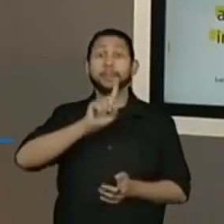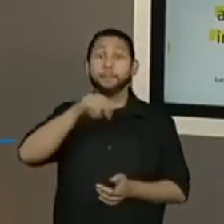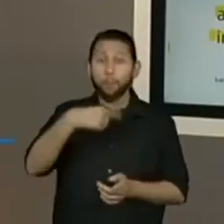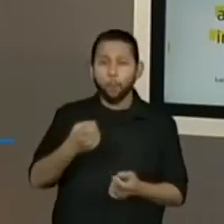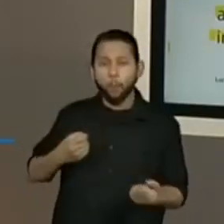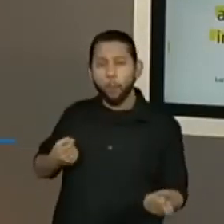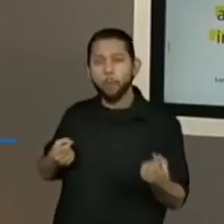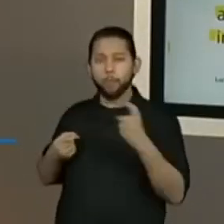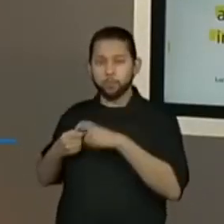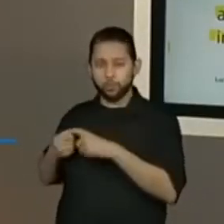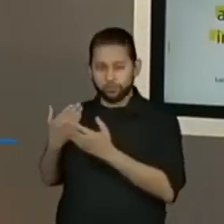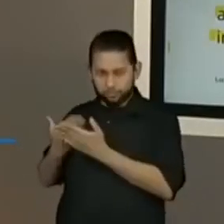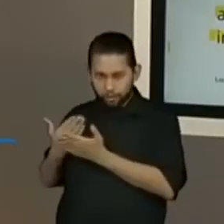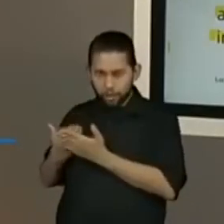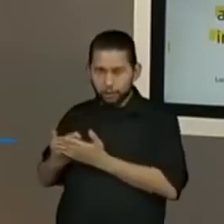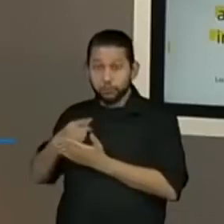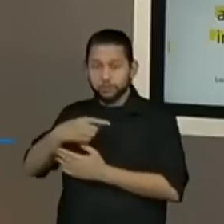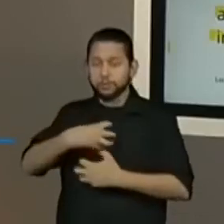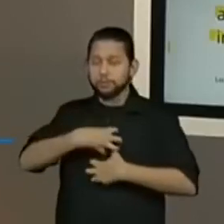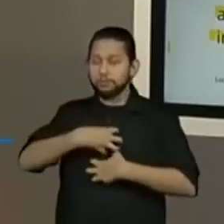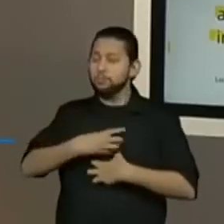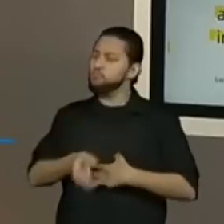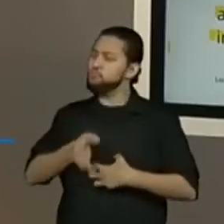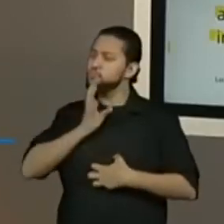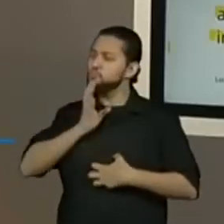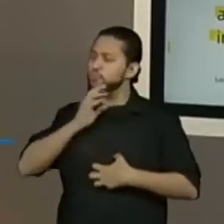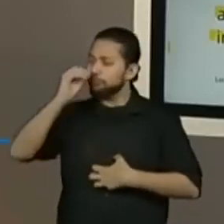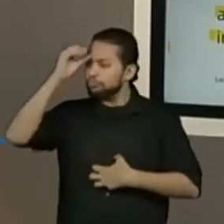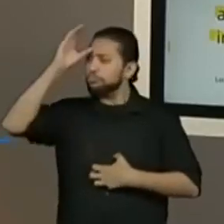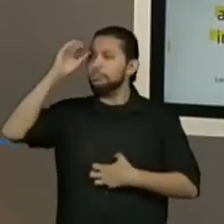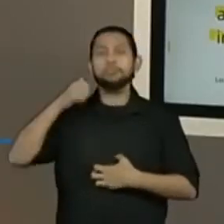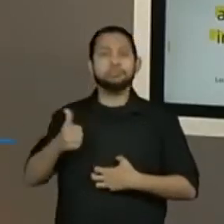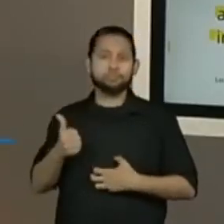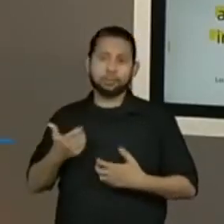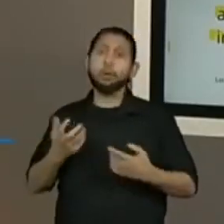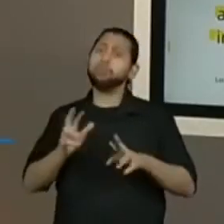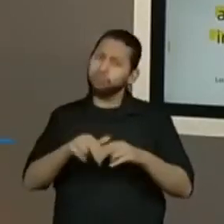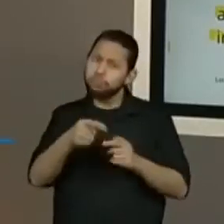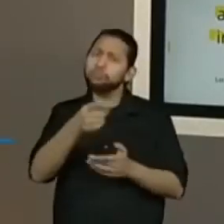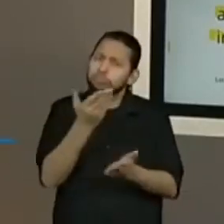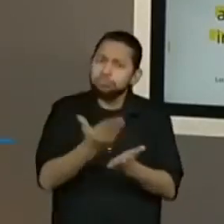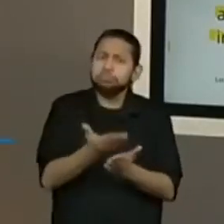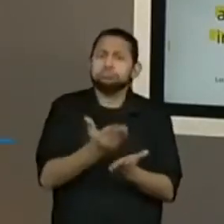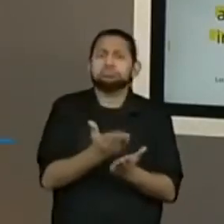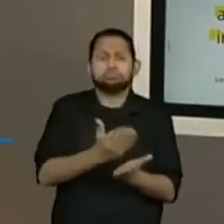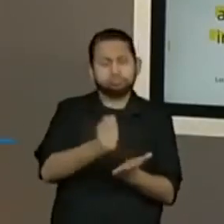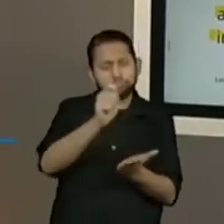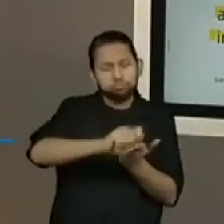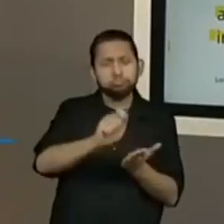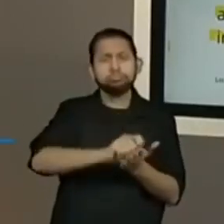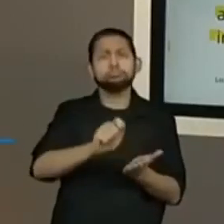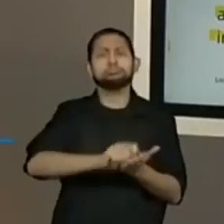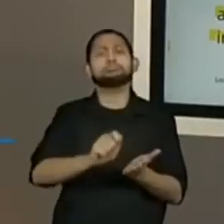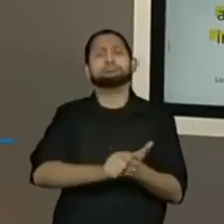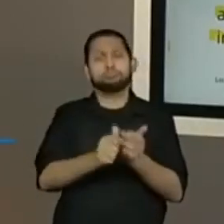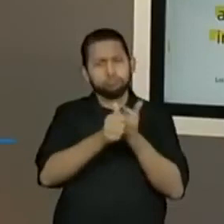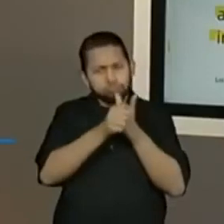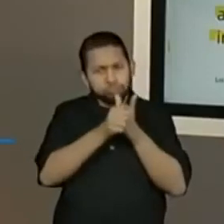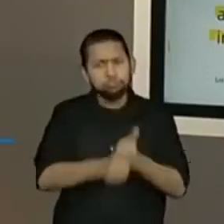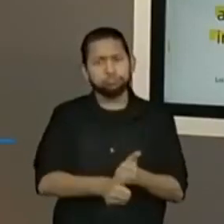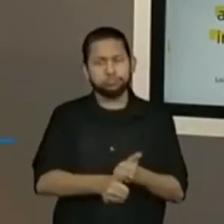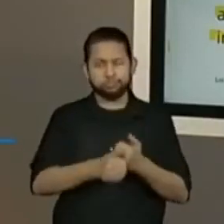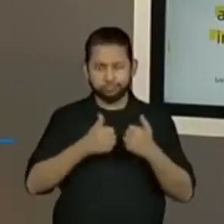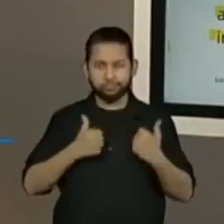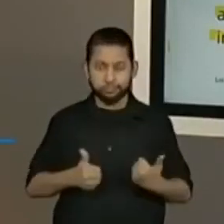depois que nós retornarmos. Então, continue aí motivados, registrando e com o material em dia, com as atividades em dia,